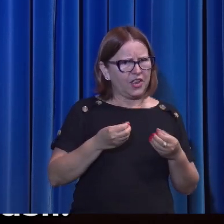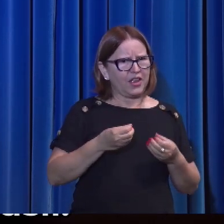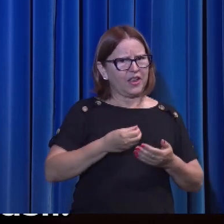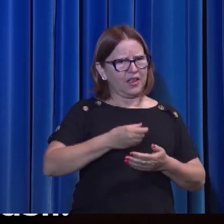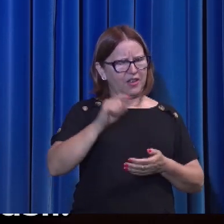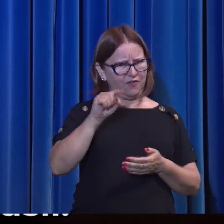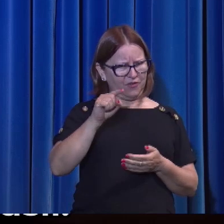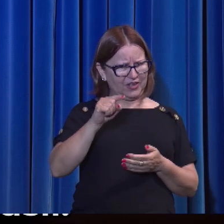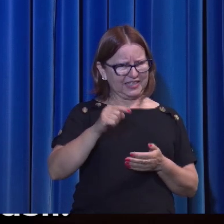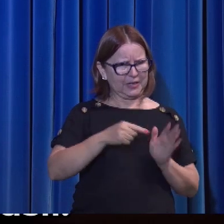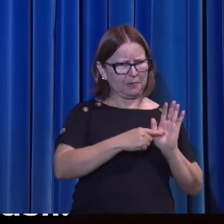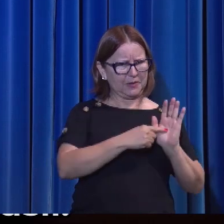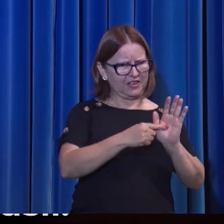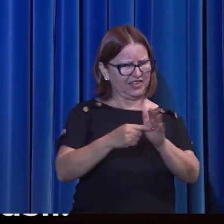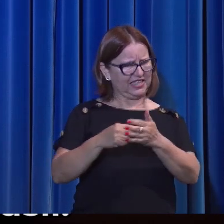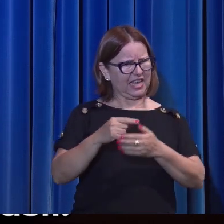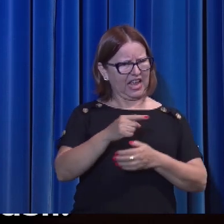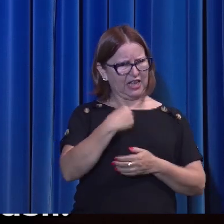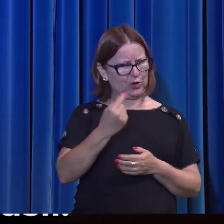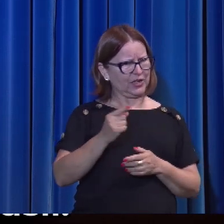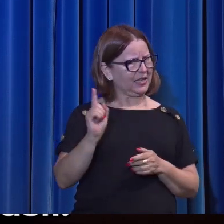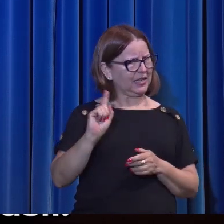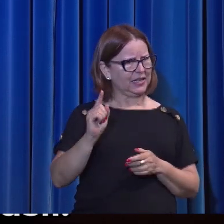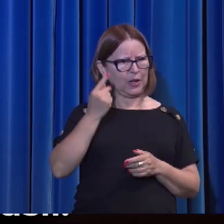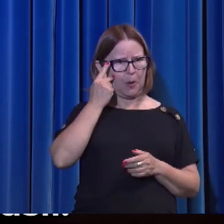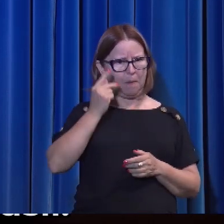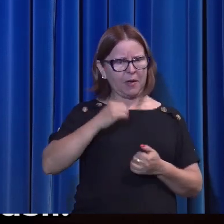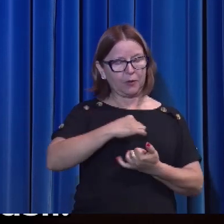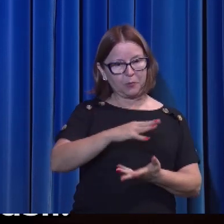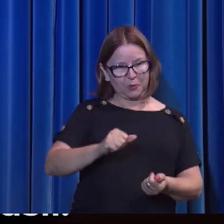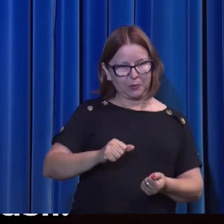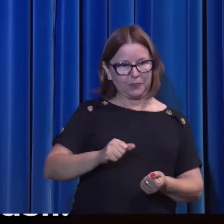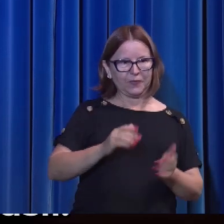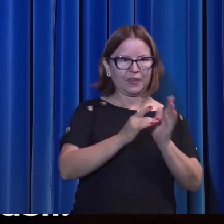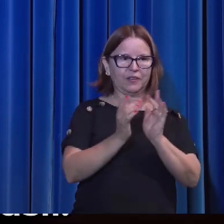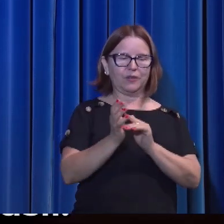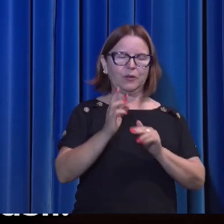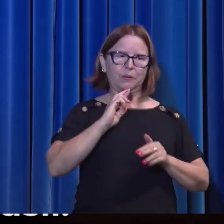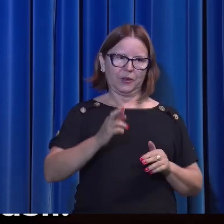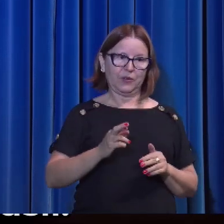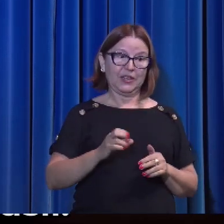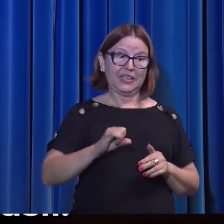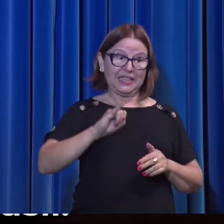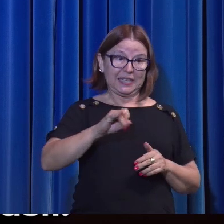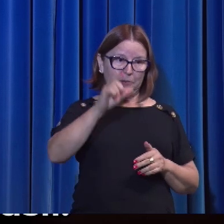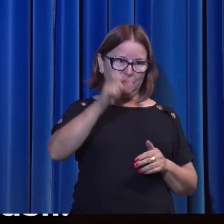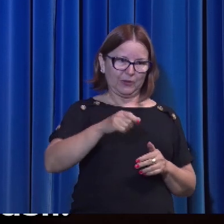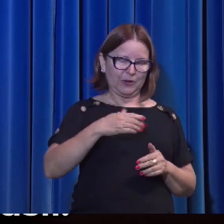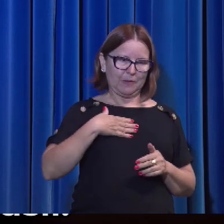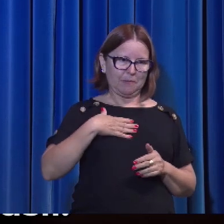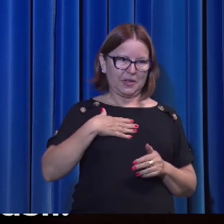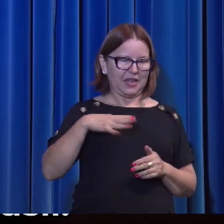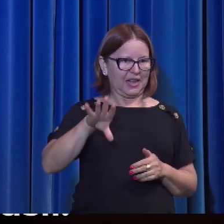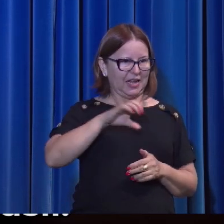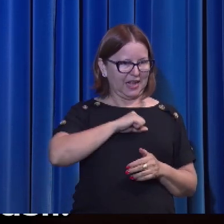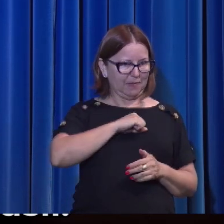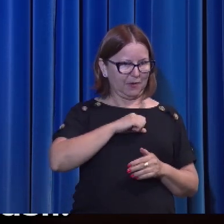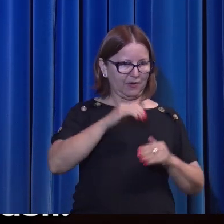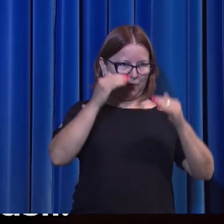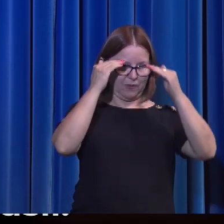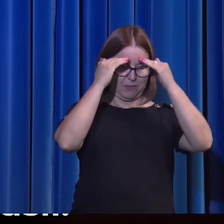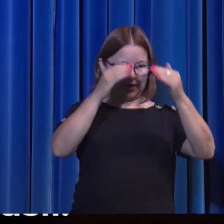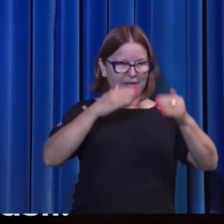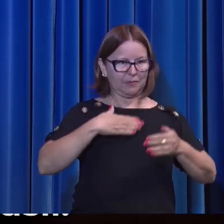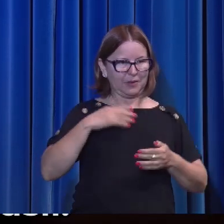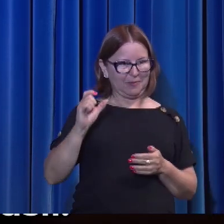e não ao mundo? Respondeu-lhe Jesus, se alguém me ama, guardará a minha palavra, e meu